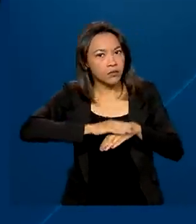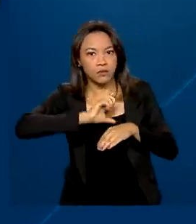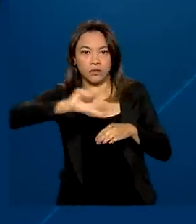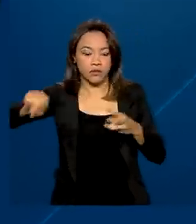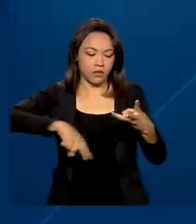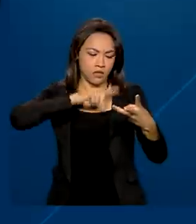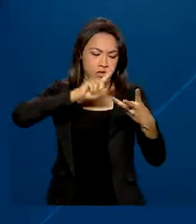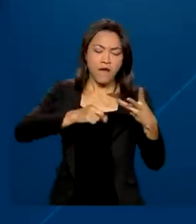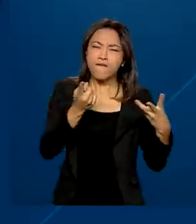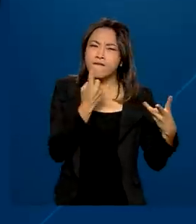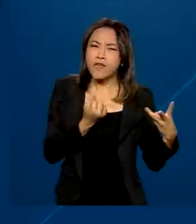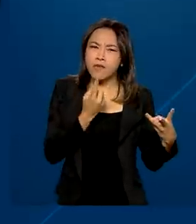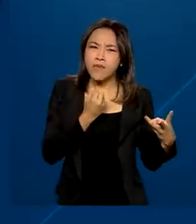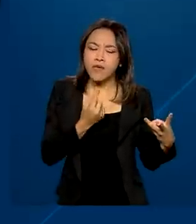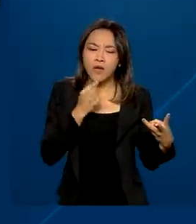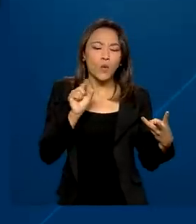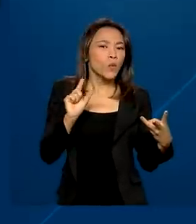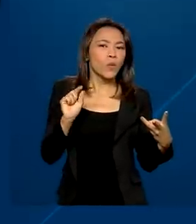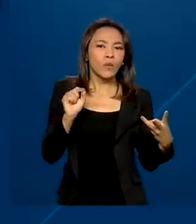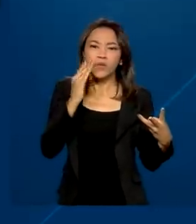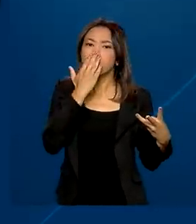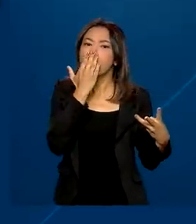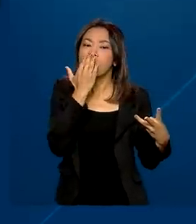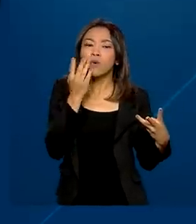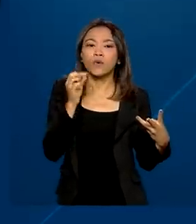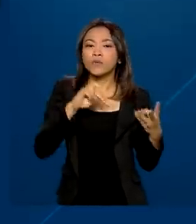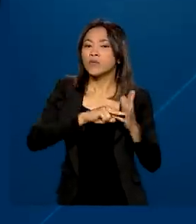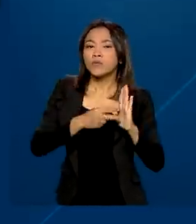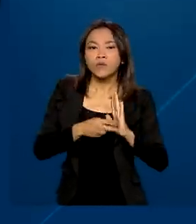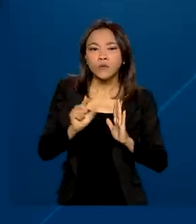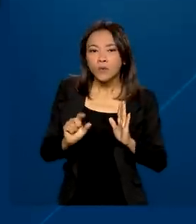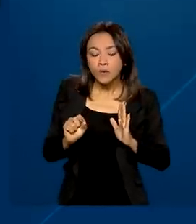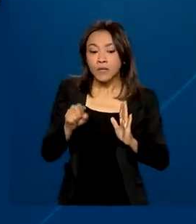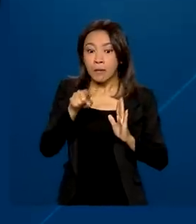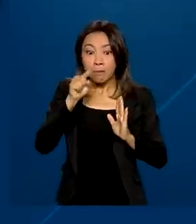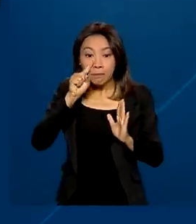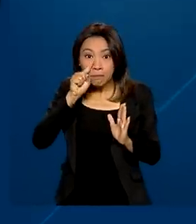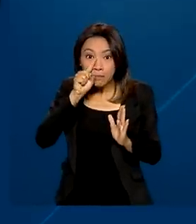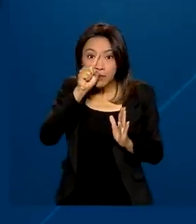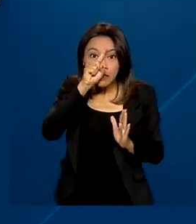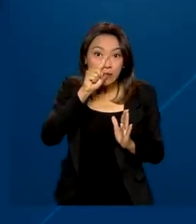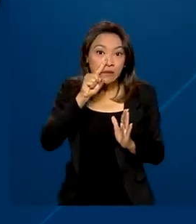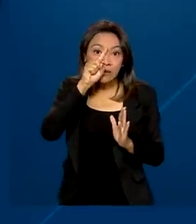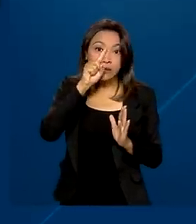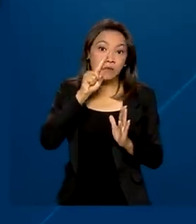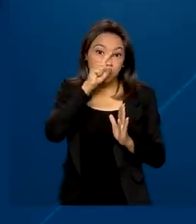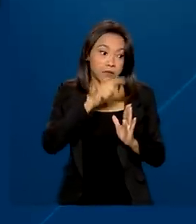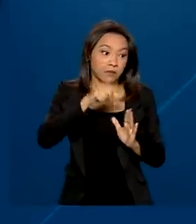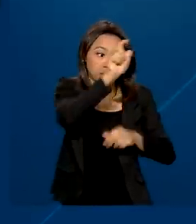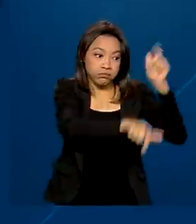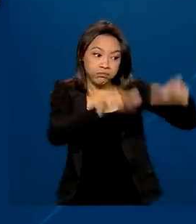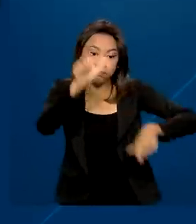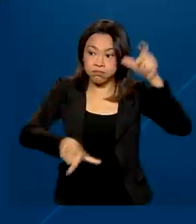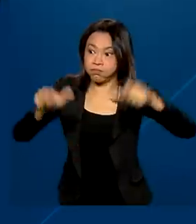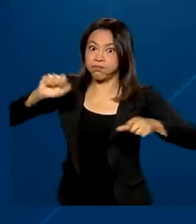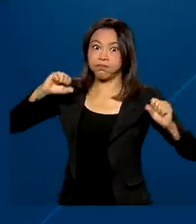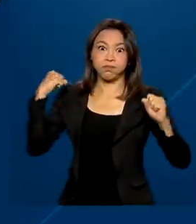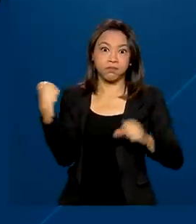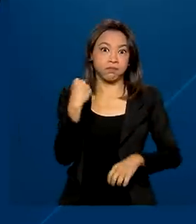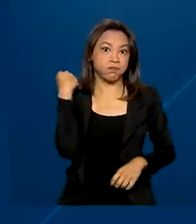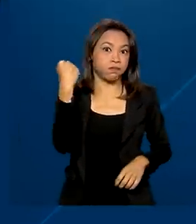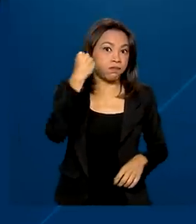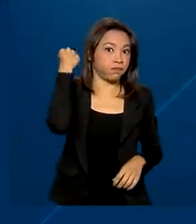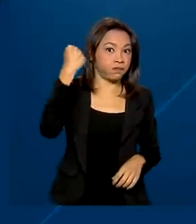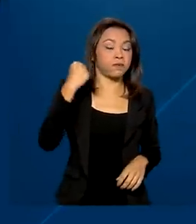E vermelho, quando o risco de uma situação meteorológica levar perigos à população é muito alto,